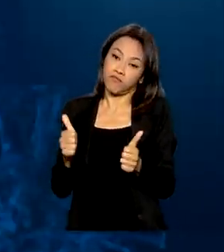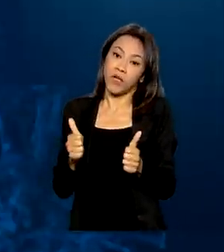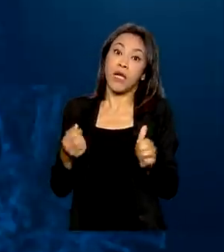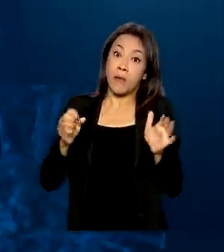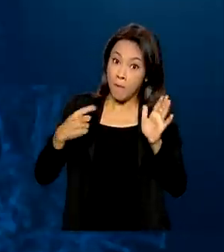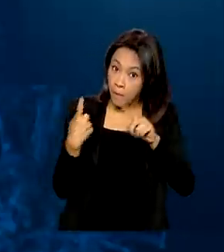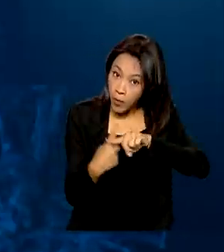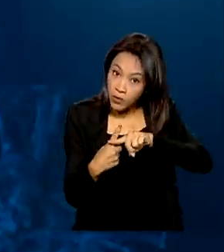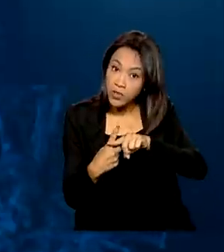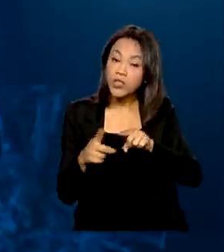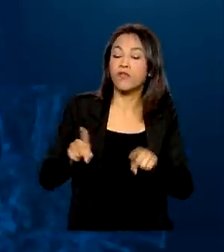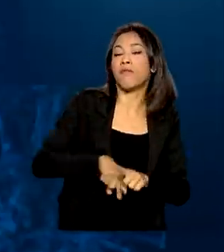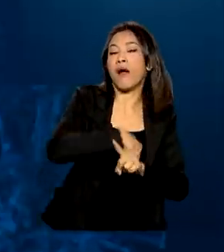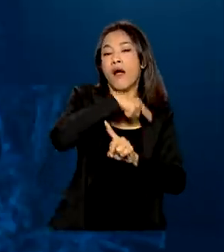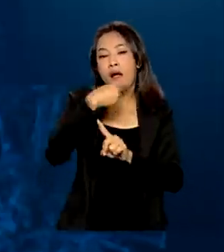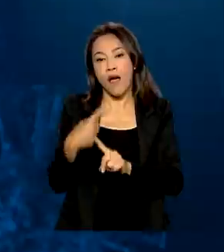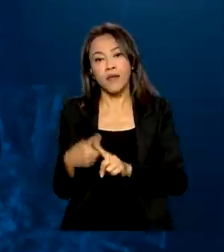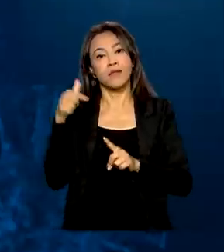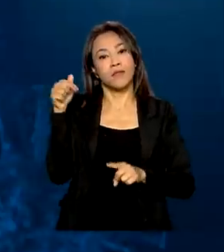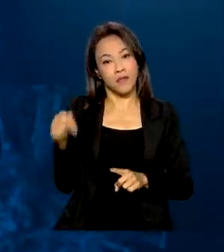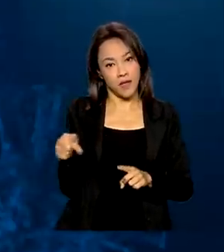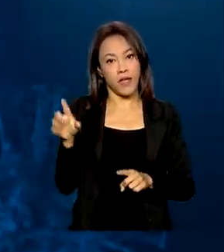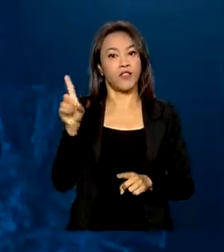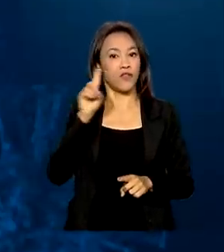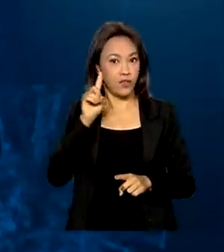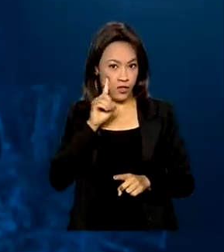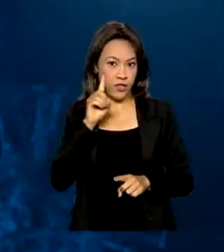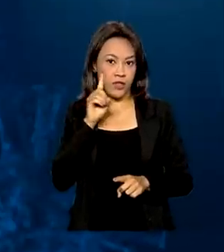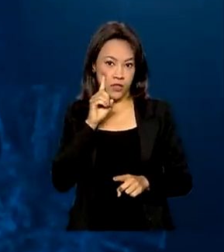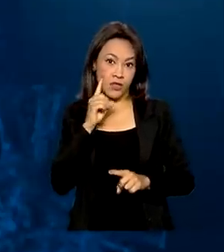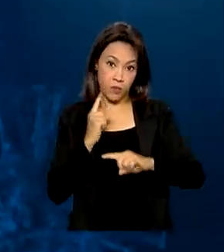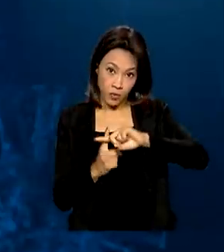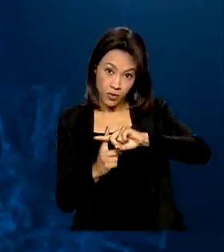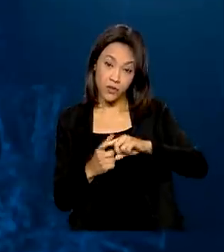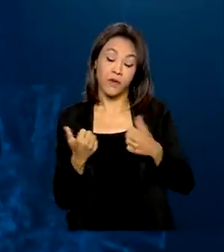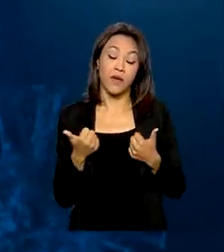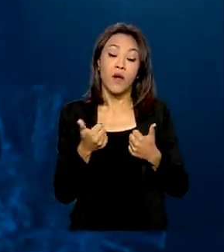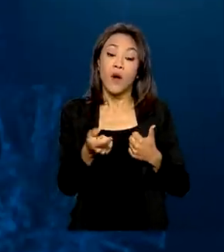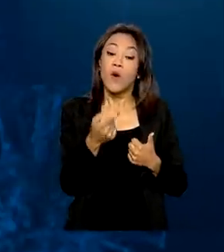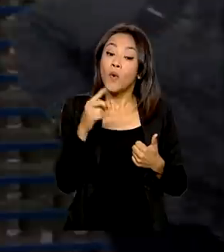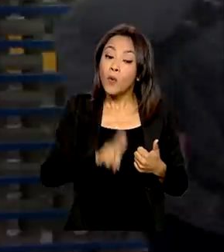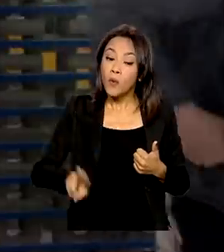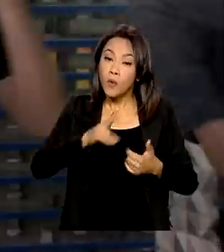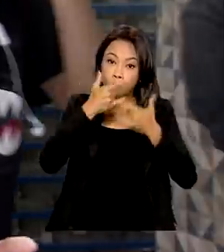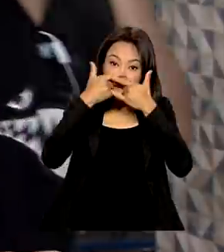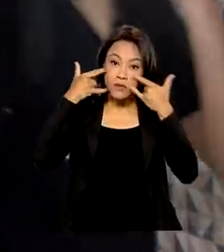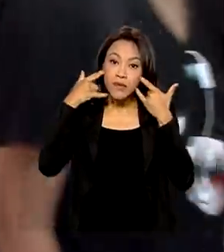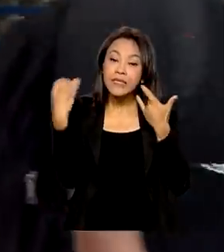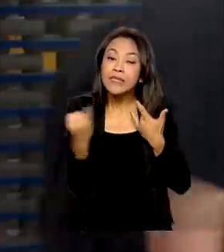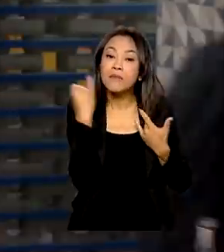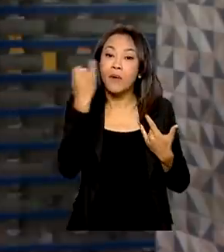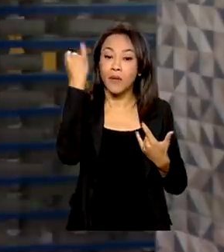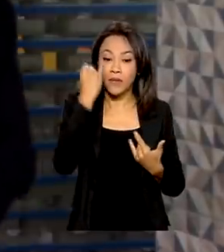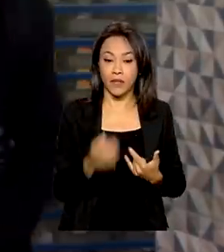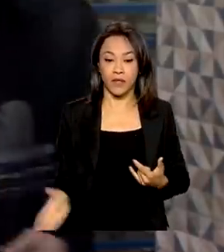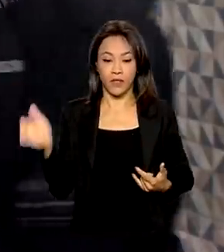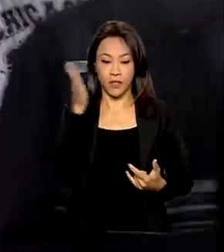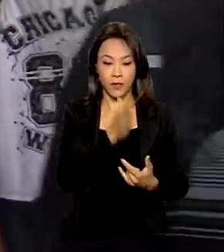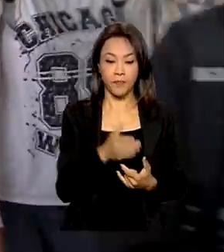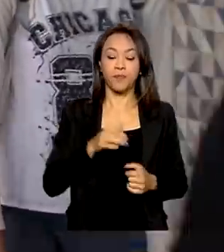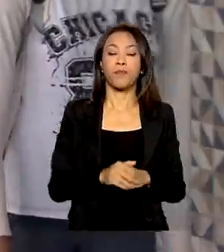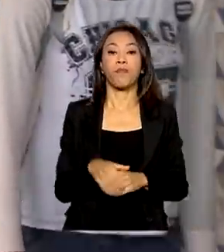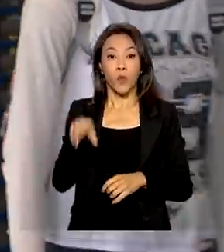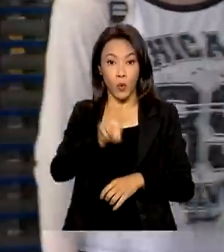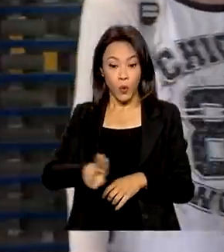isolamento se estende para 7 dias. O uso de máscara é fundamental no retorno. Ainda segundo a nota, o uso de